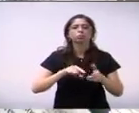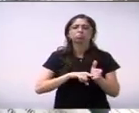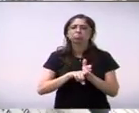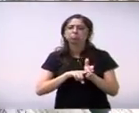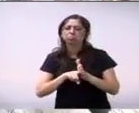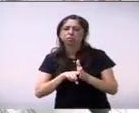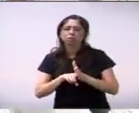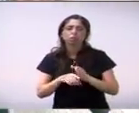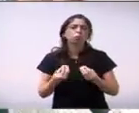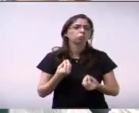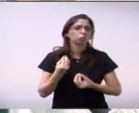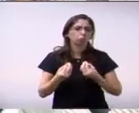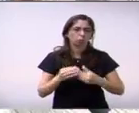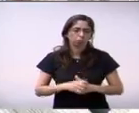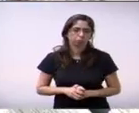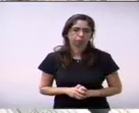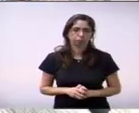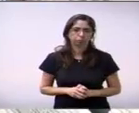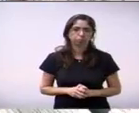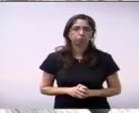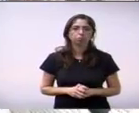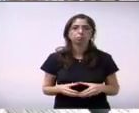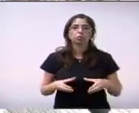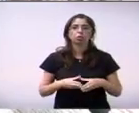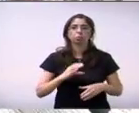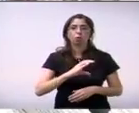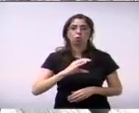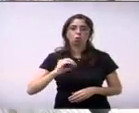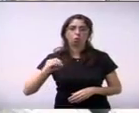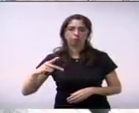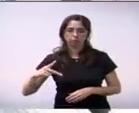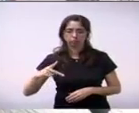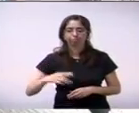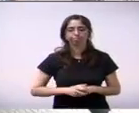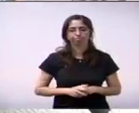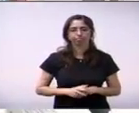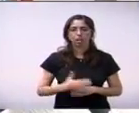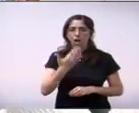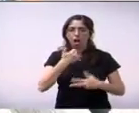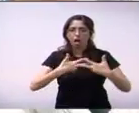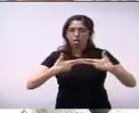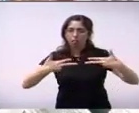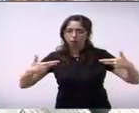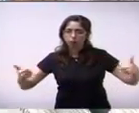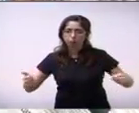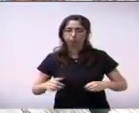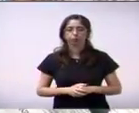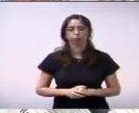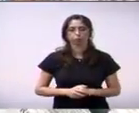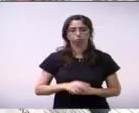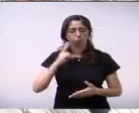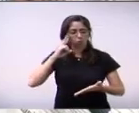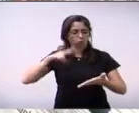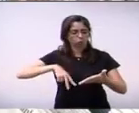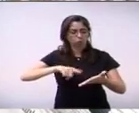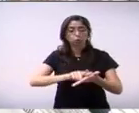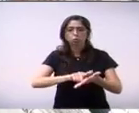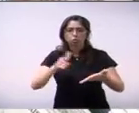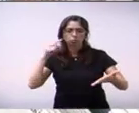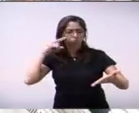a cooperativa da máfia das merendas tem três contratos em Paulínia aí o jornal fala que a